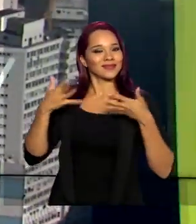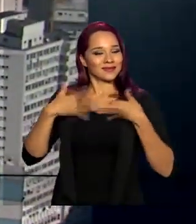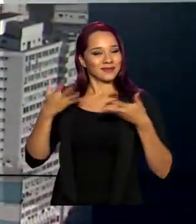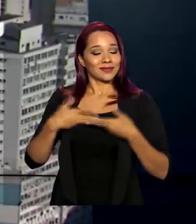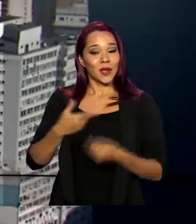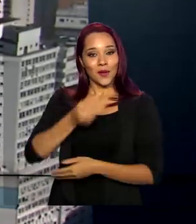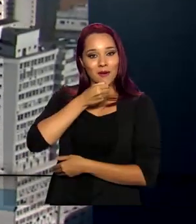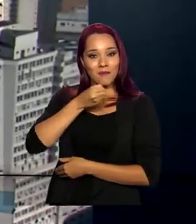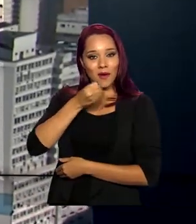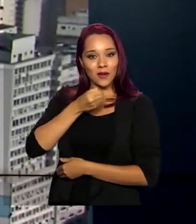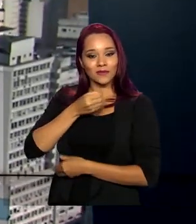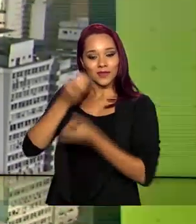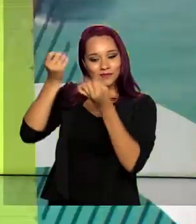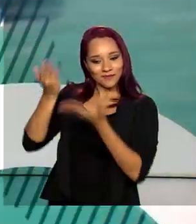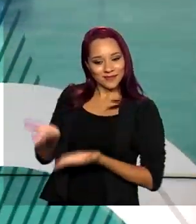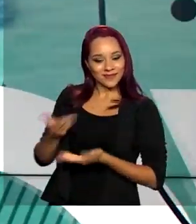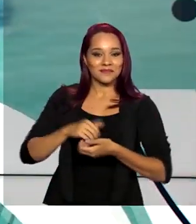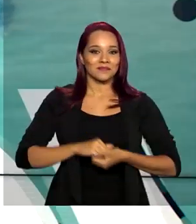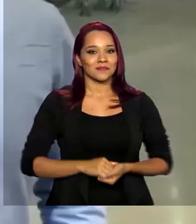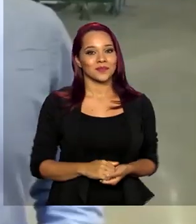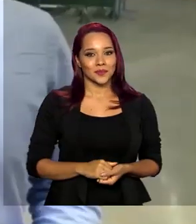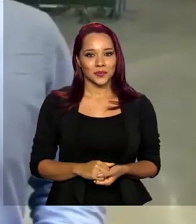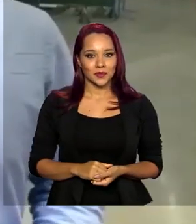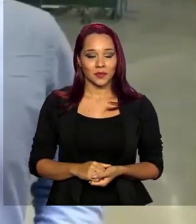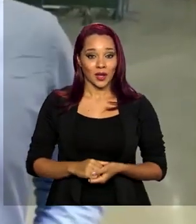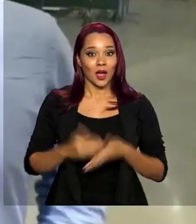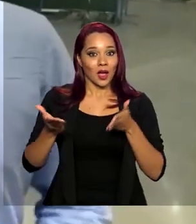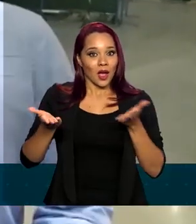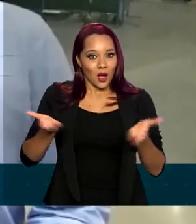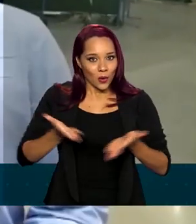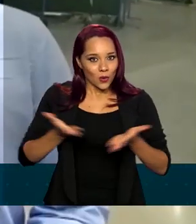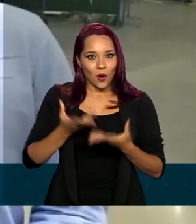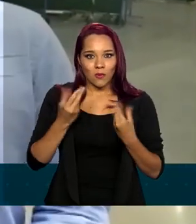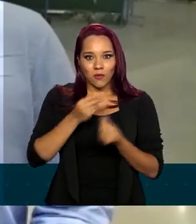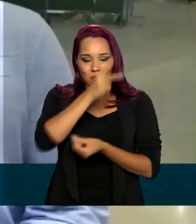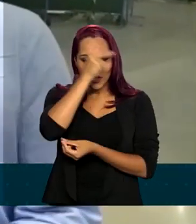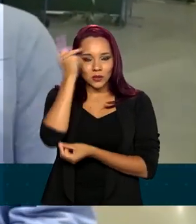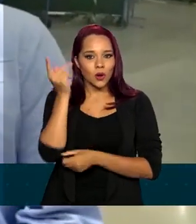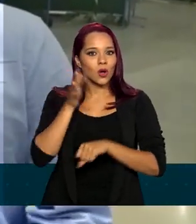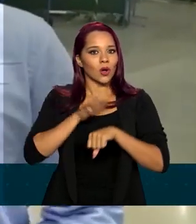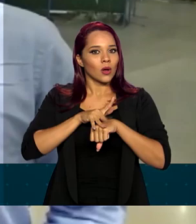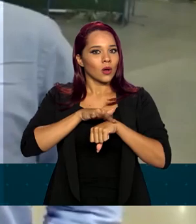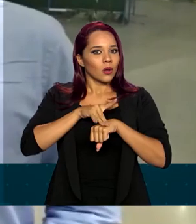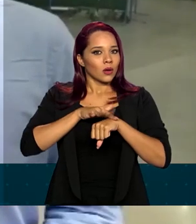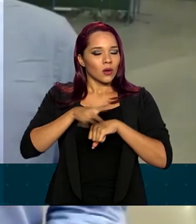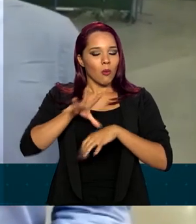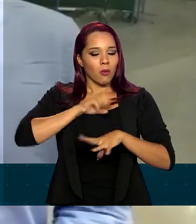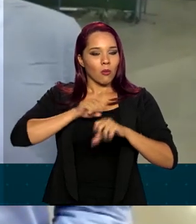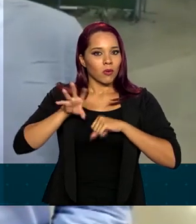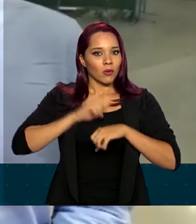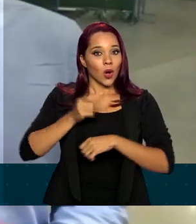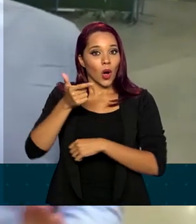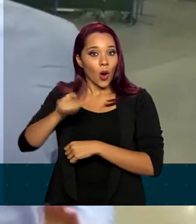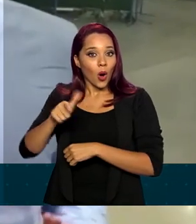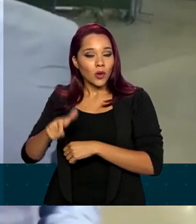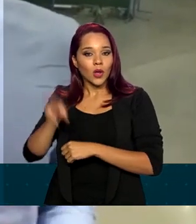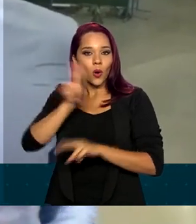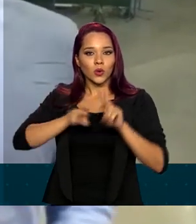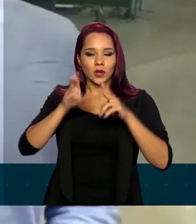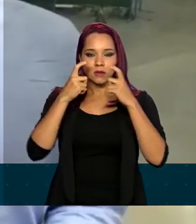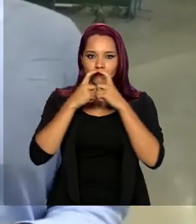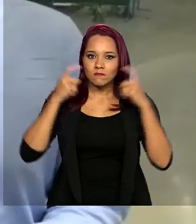repórter Carlos Molinari acompanhou. Nesse momento em que muitas pessoas estão adoecendo, muitas outras estão usando